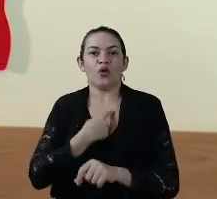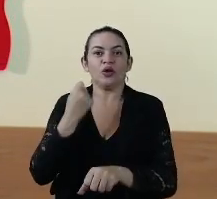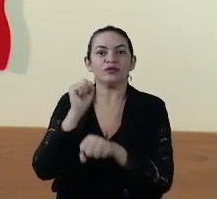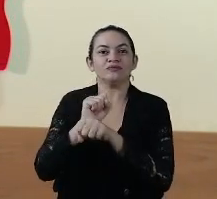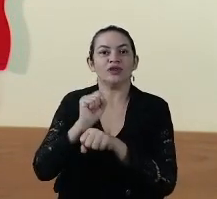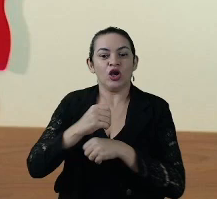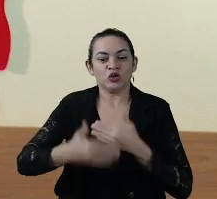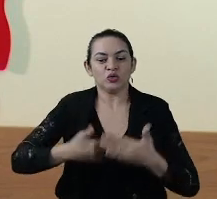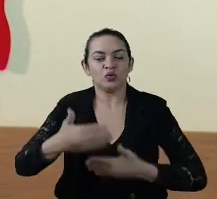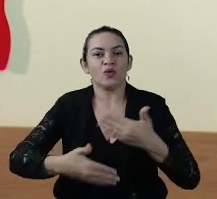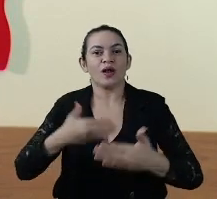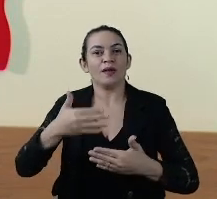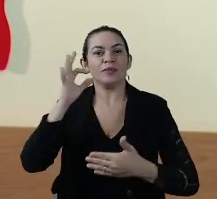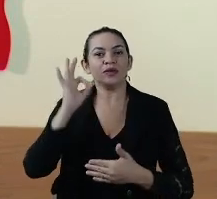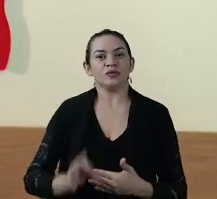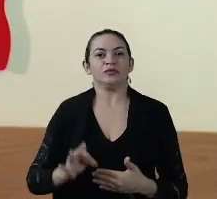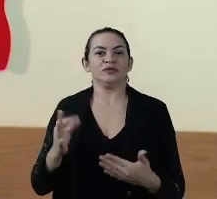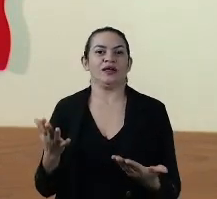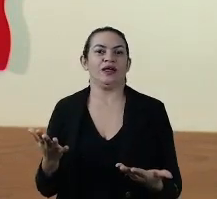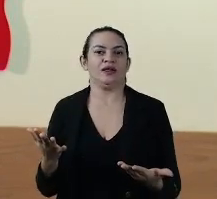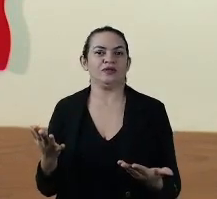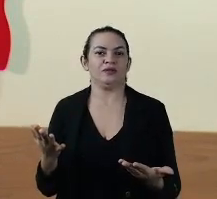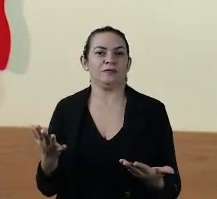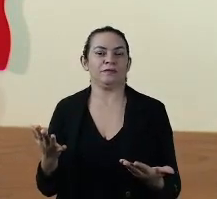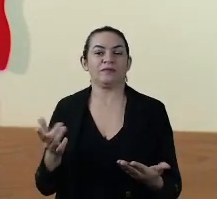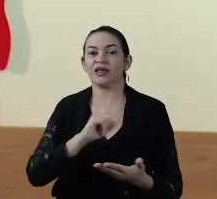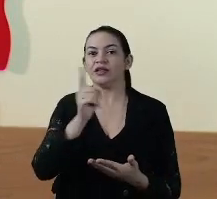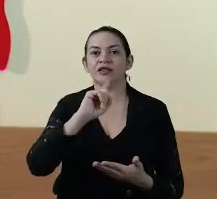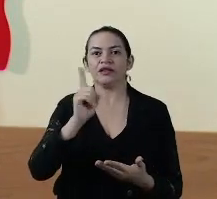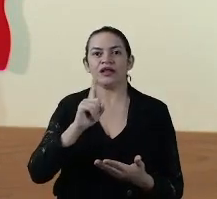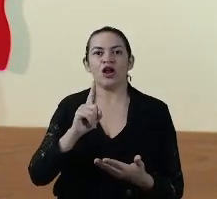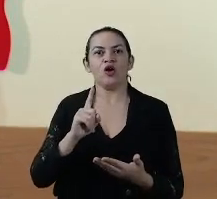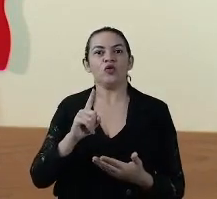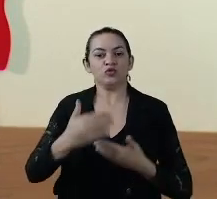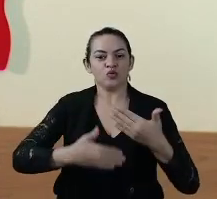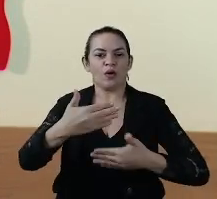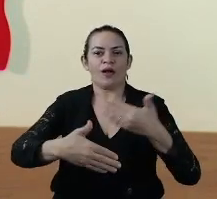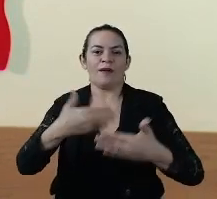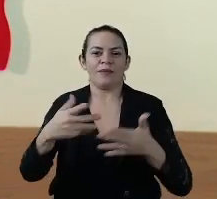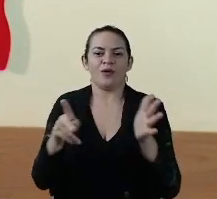honesto. Não no caminho da demagogia.